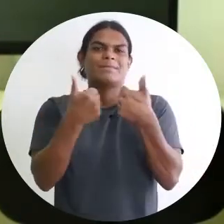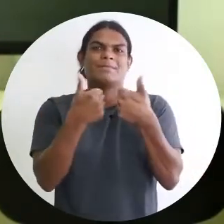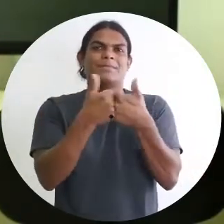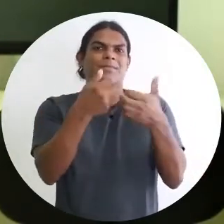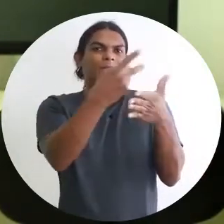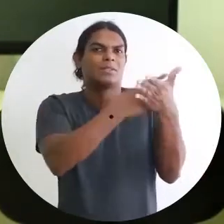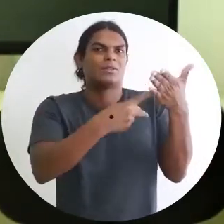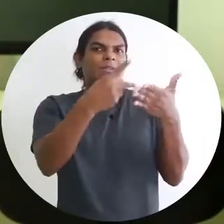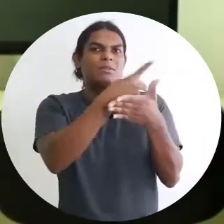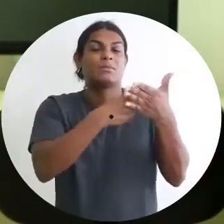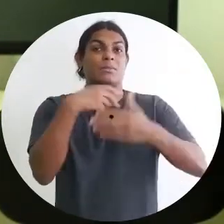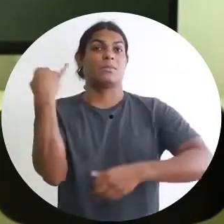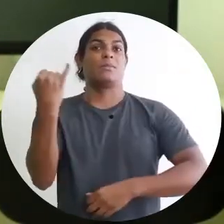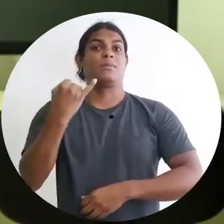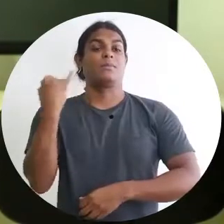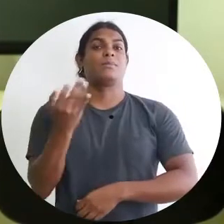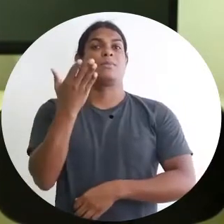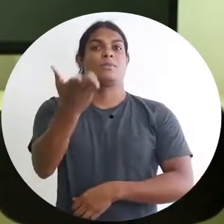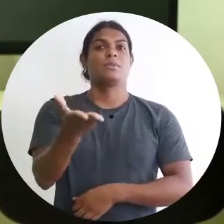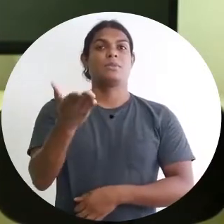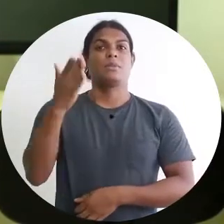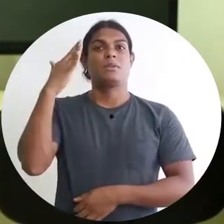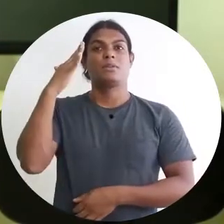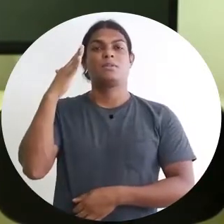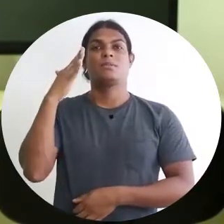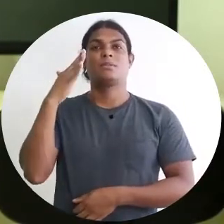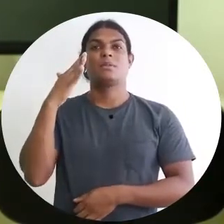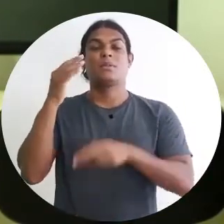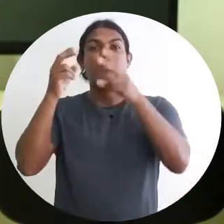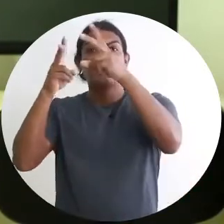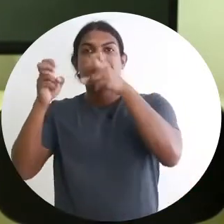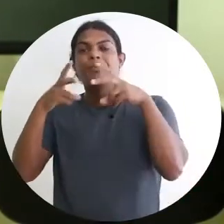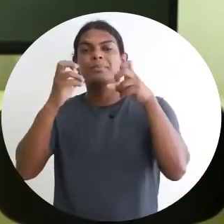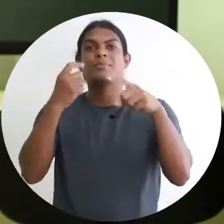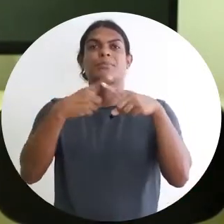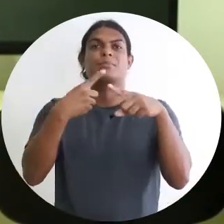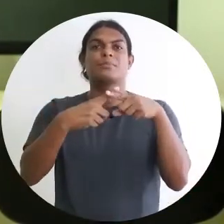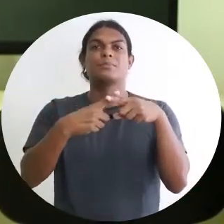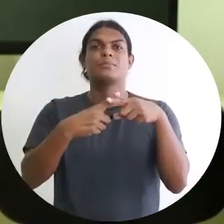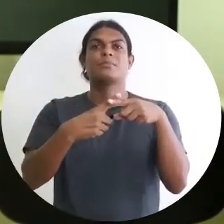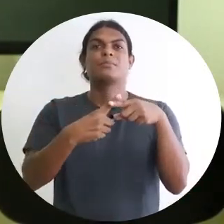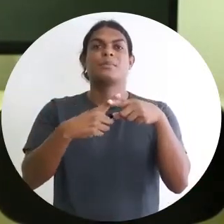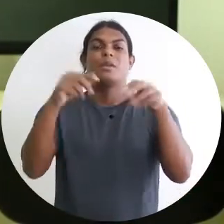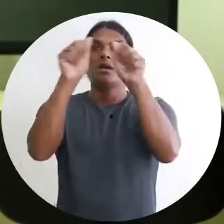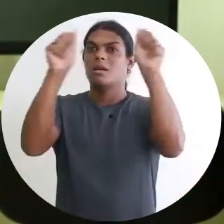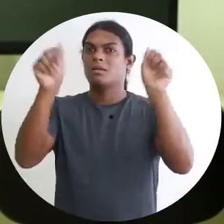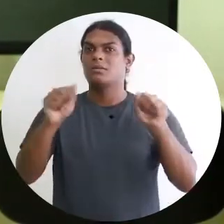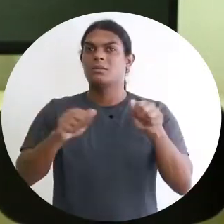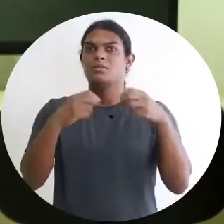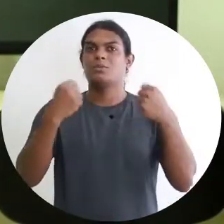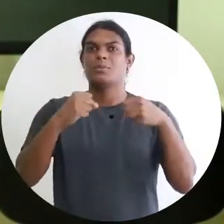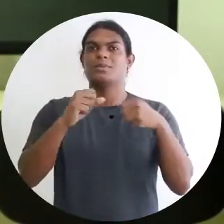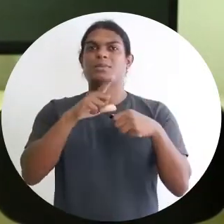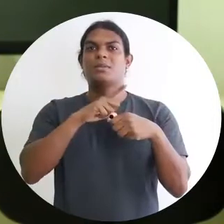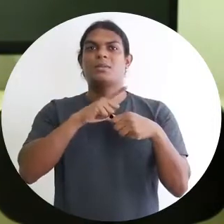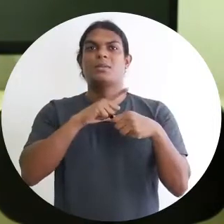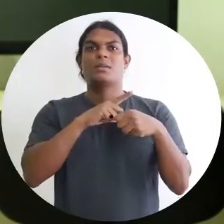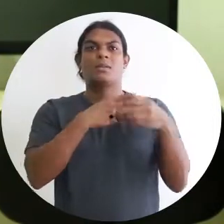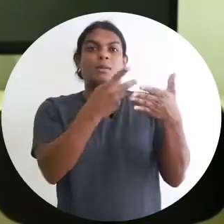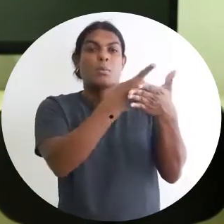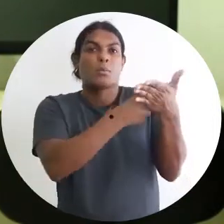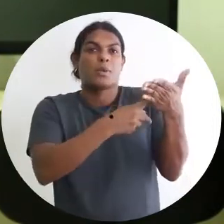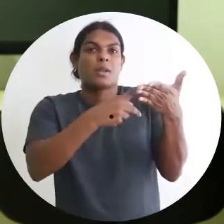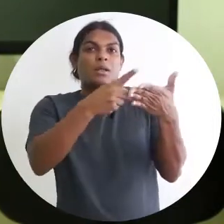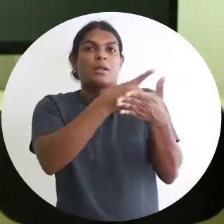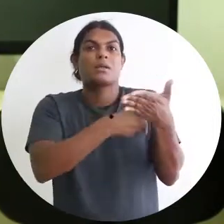Mas é importante que a gente identifique isso. As obras precisam ter ao lado placas em braile, identificando a